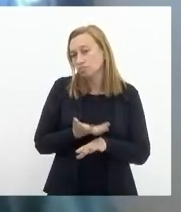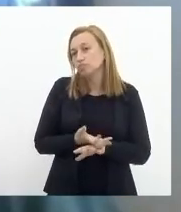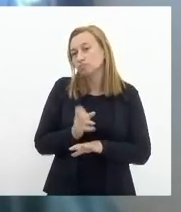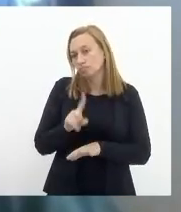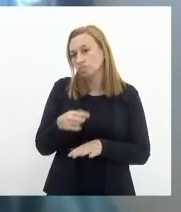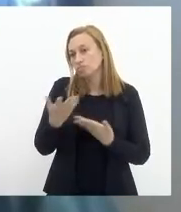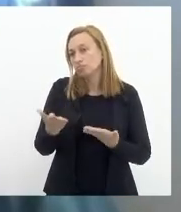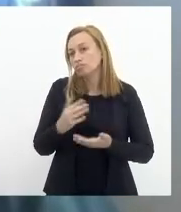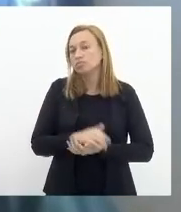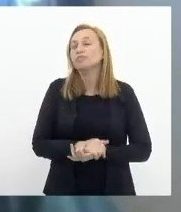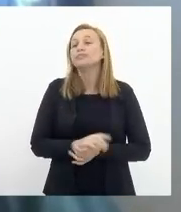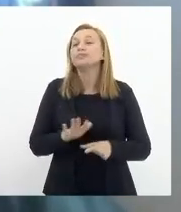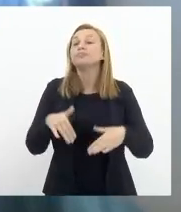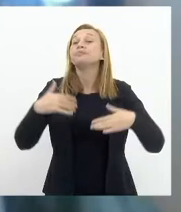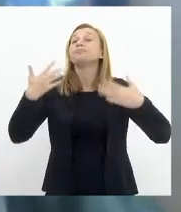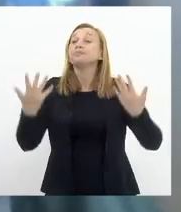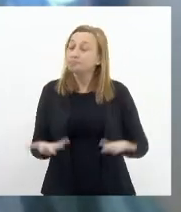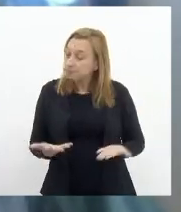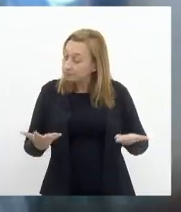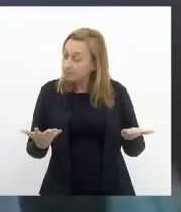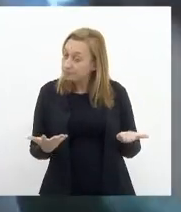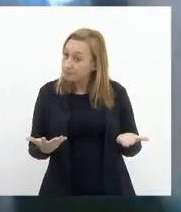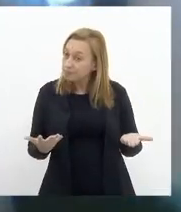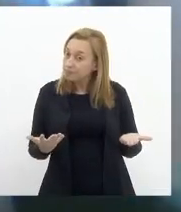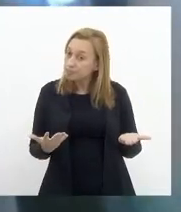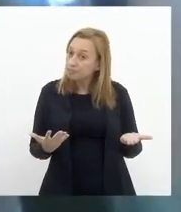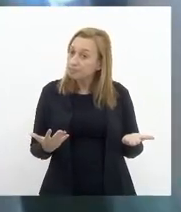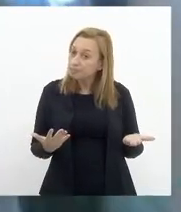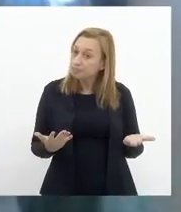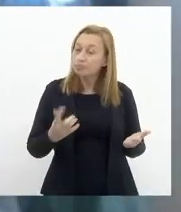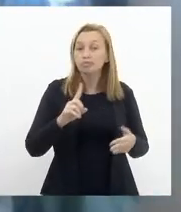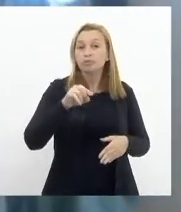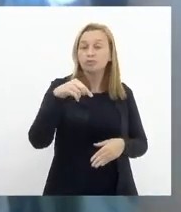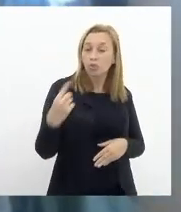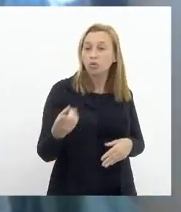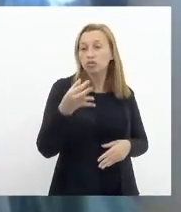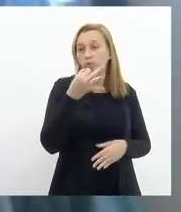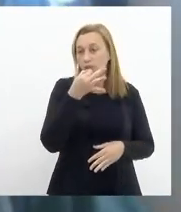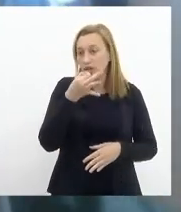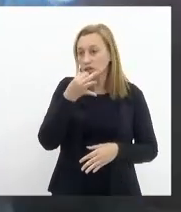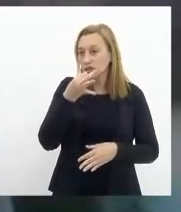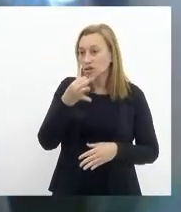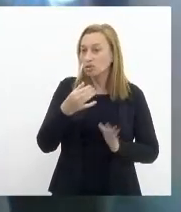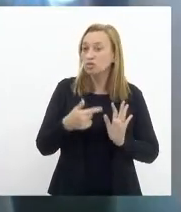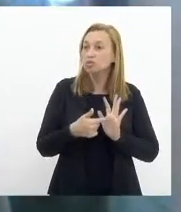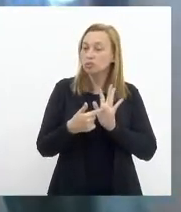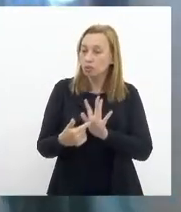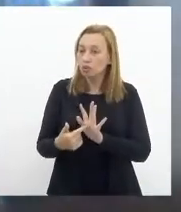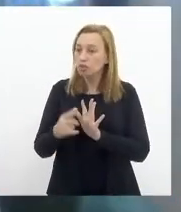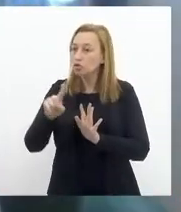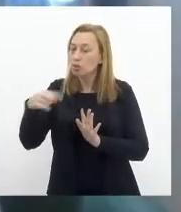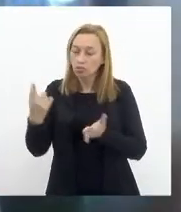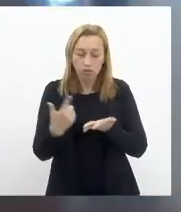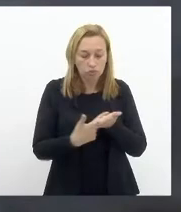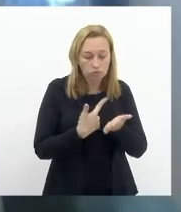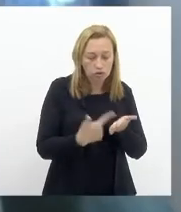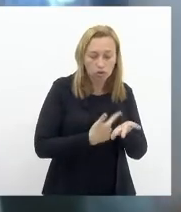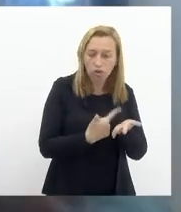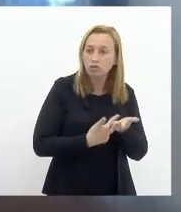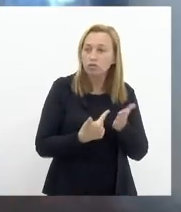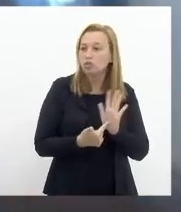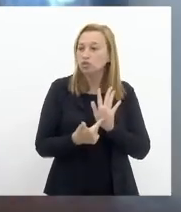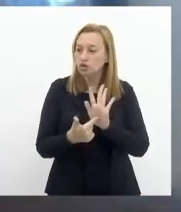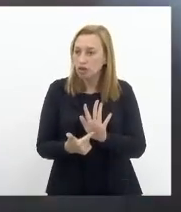então sim que garanta que outras opiniões apareçam que outros livros sejam citados e